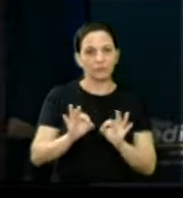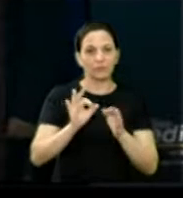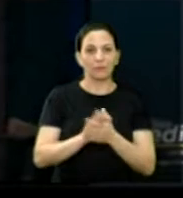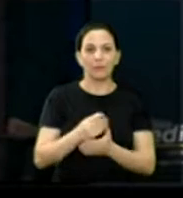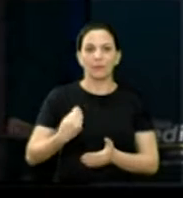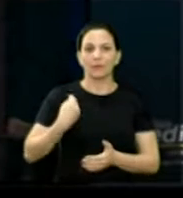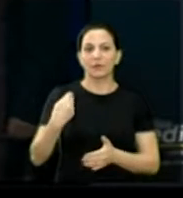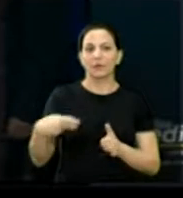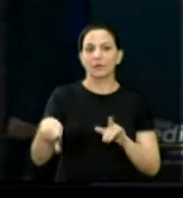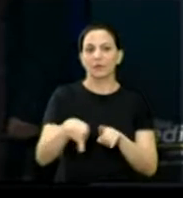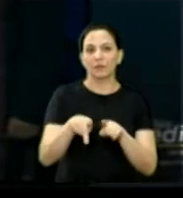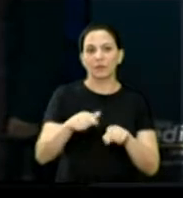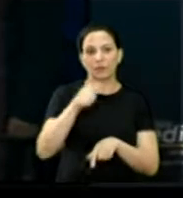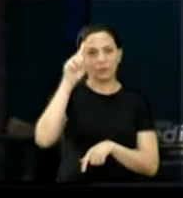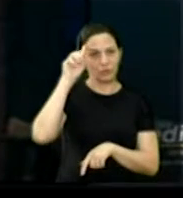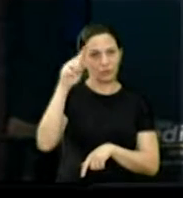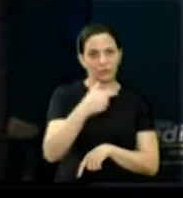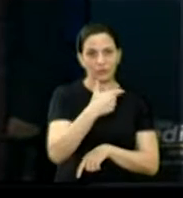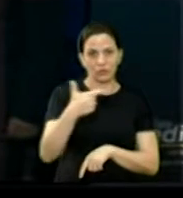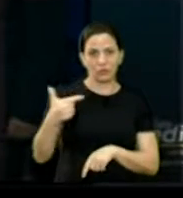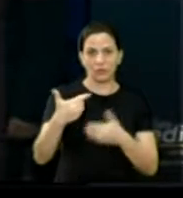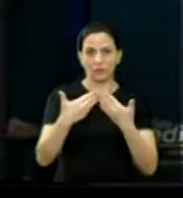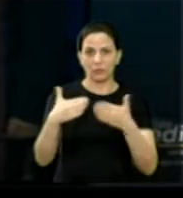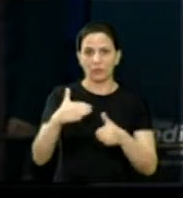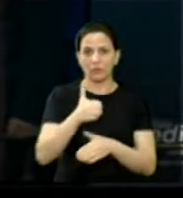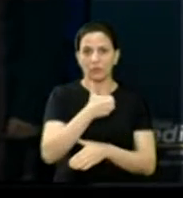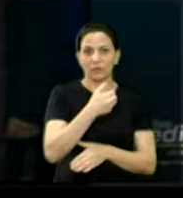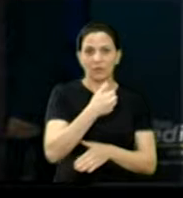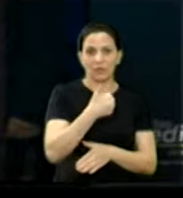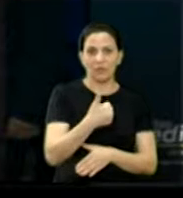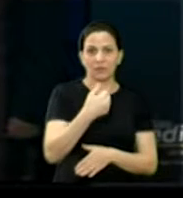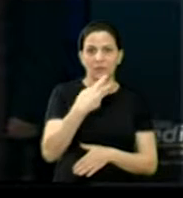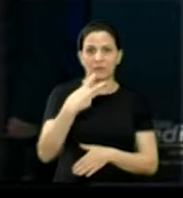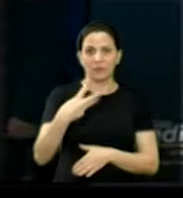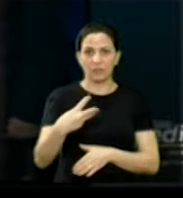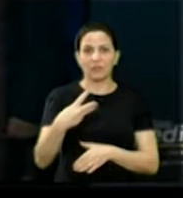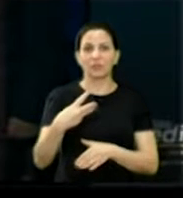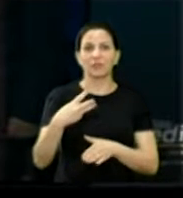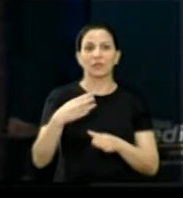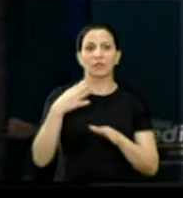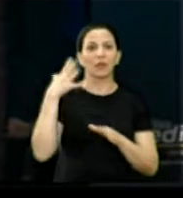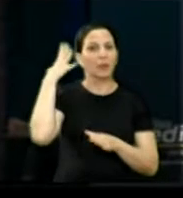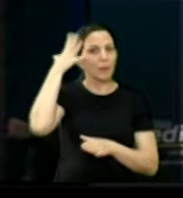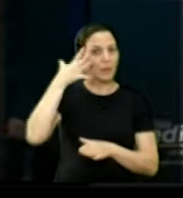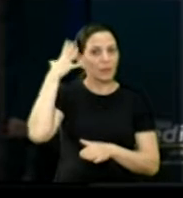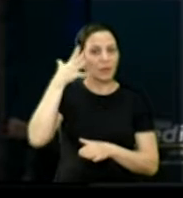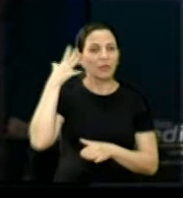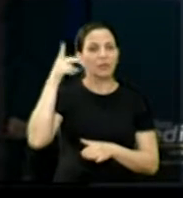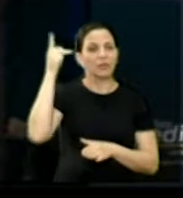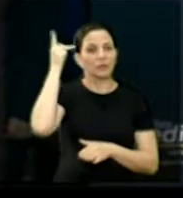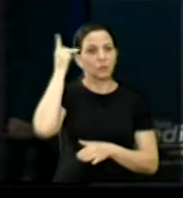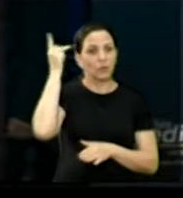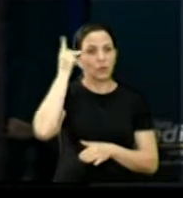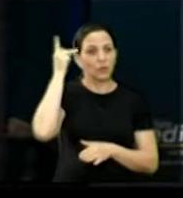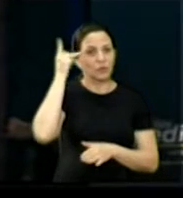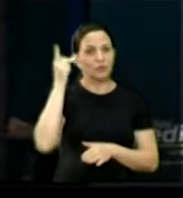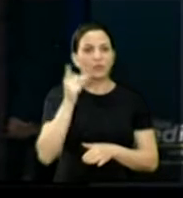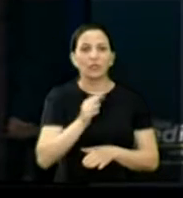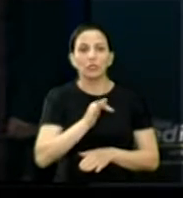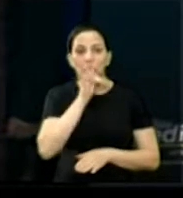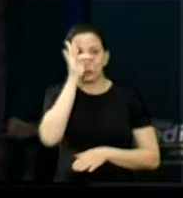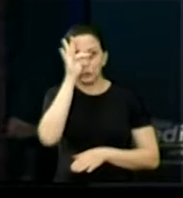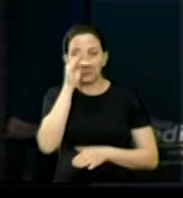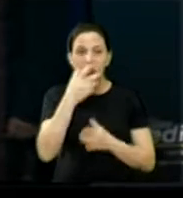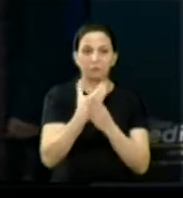Participei também, dia 22, da abertura da 13ª Jornal da Paulista de Plantas Medicinais, que